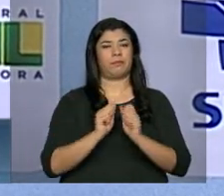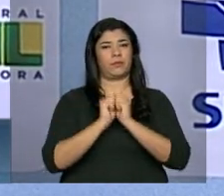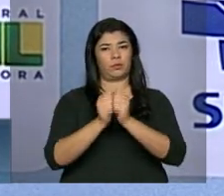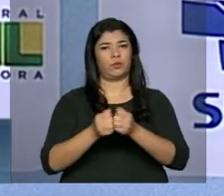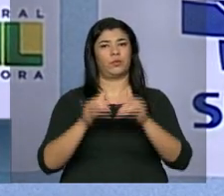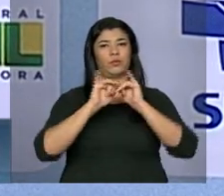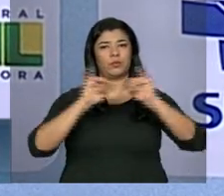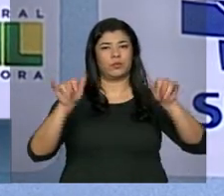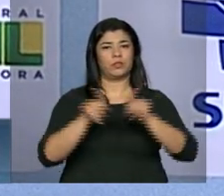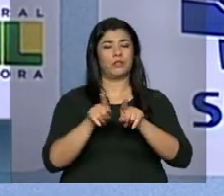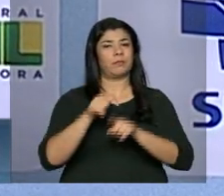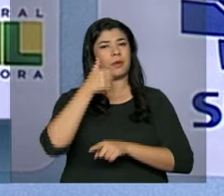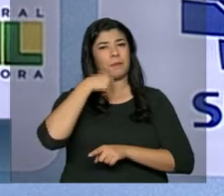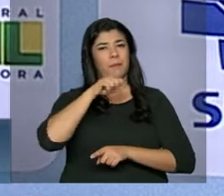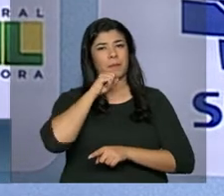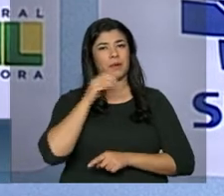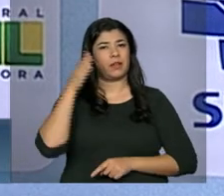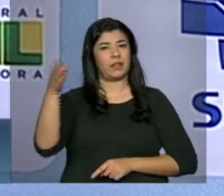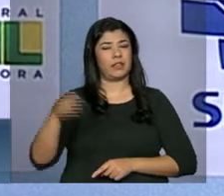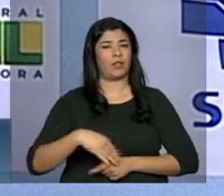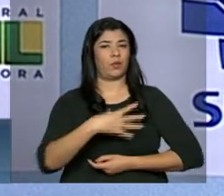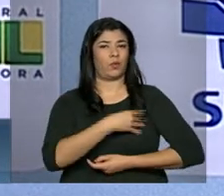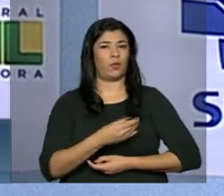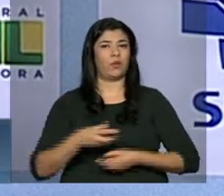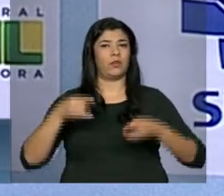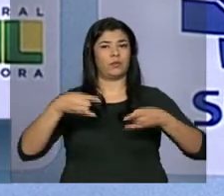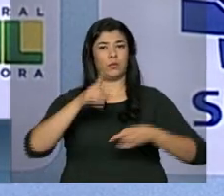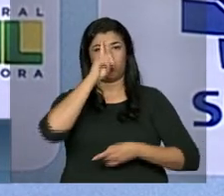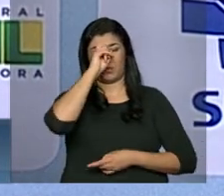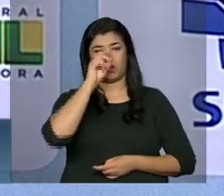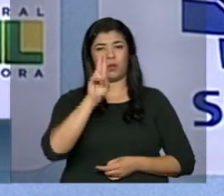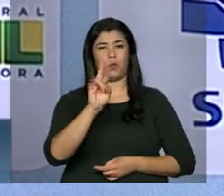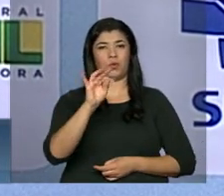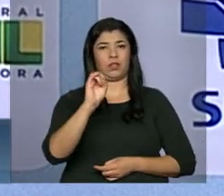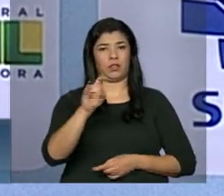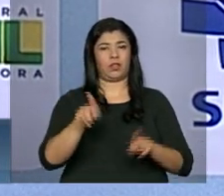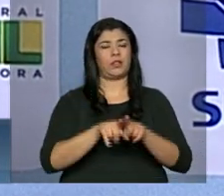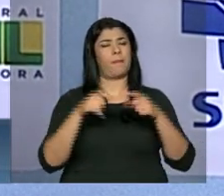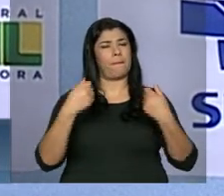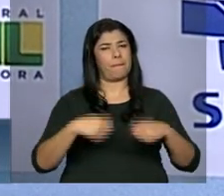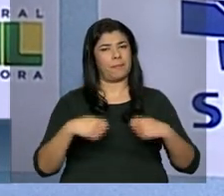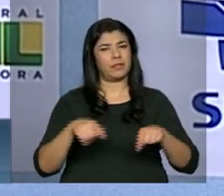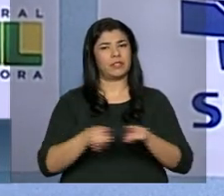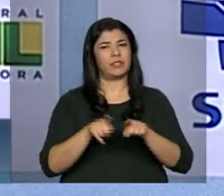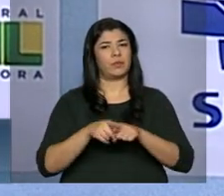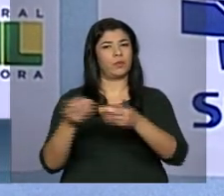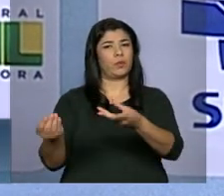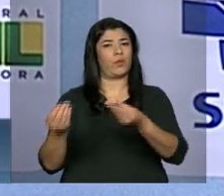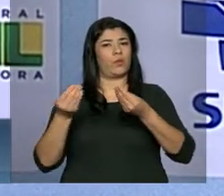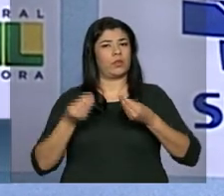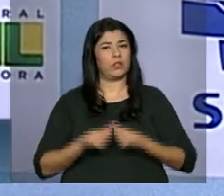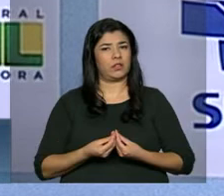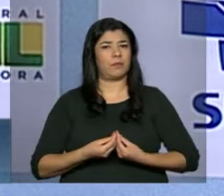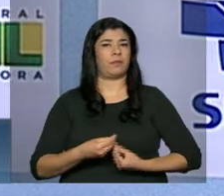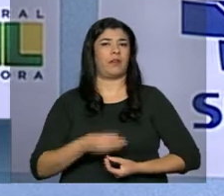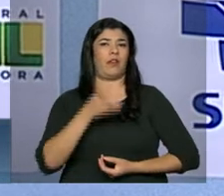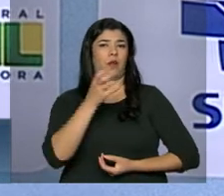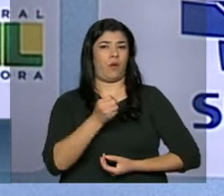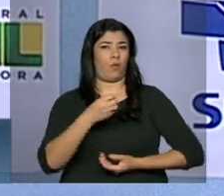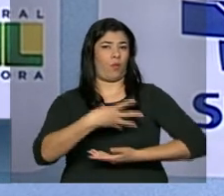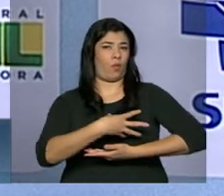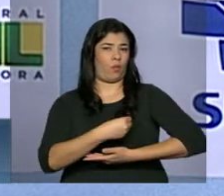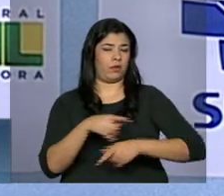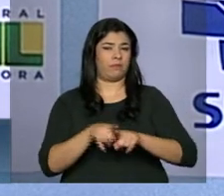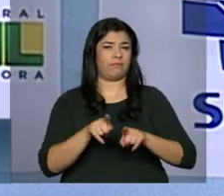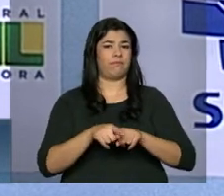neste momento com os bebês na UTI neonatal. Ou seja, elas precisam dessa doação de leite materno para ajudar na recuperação dos filhos.